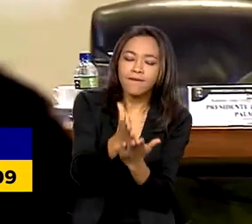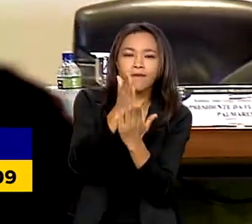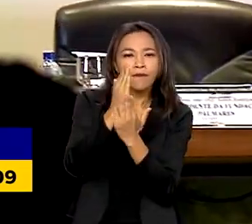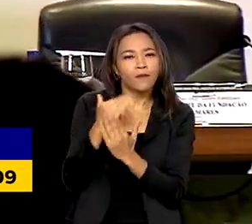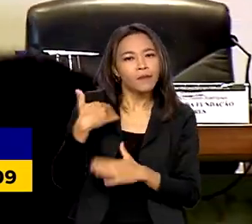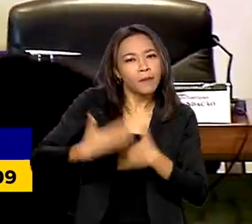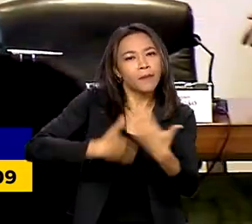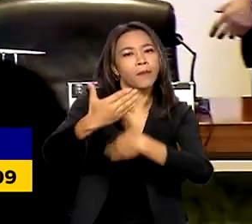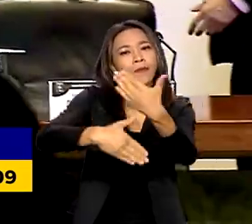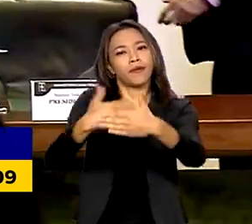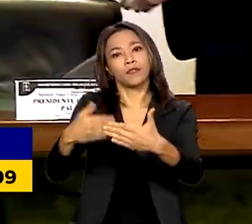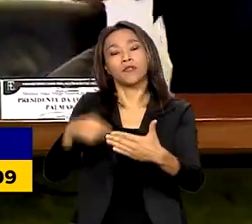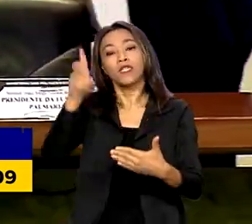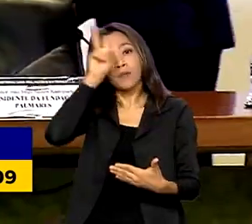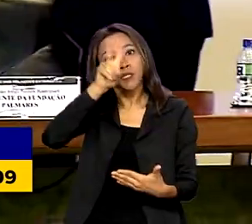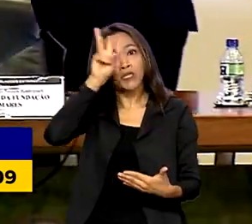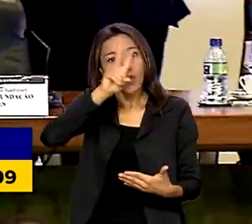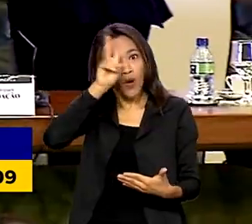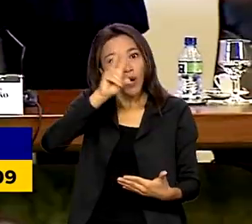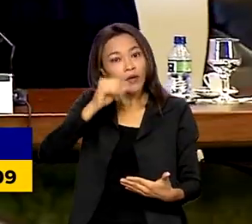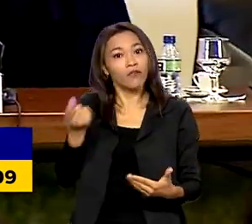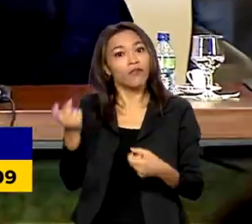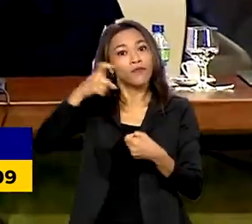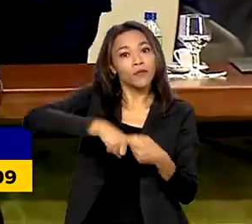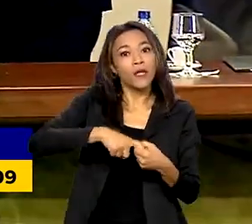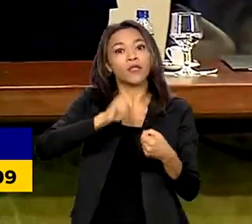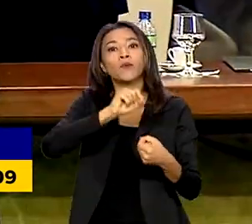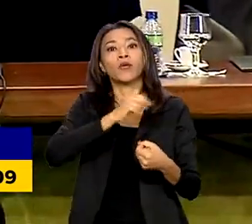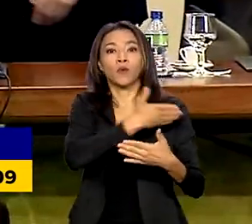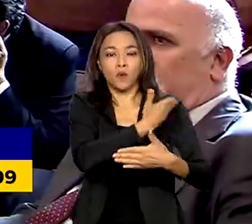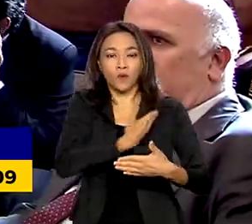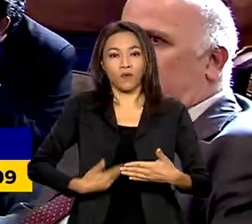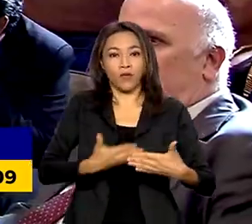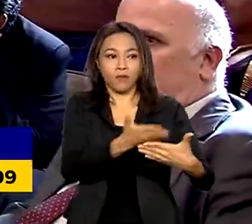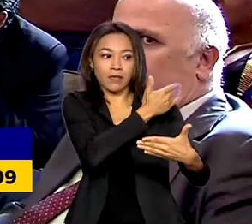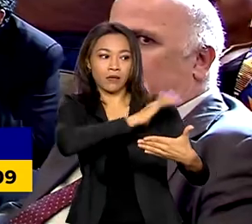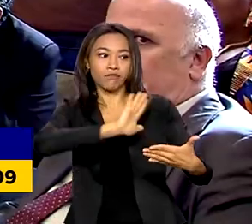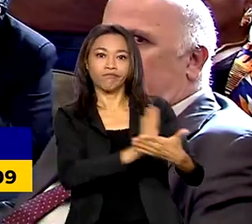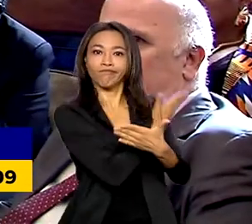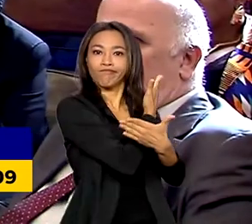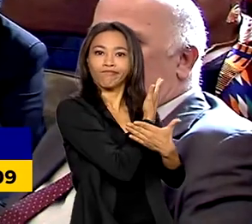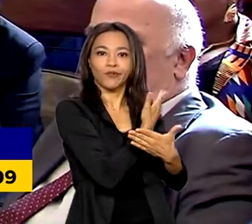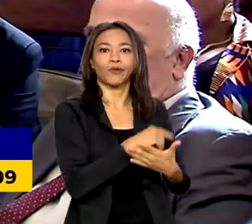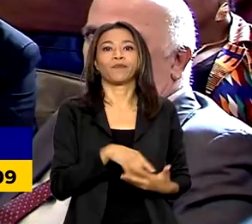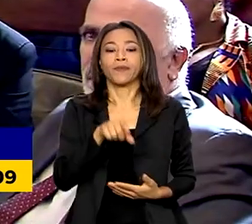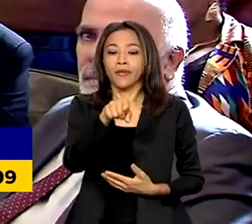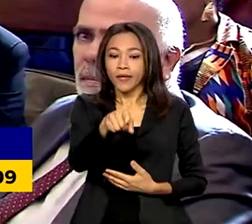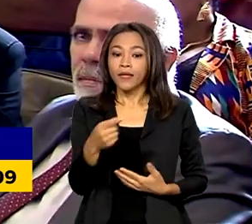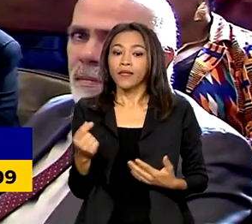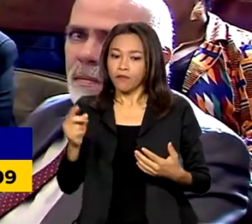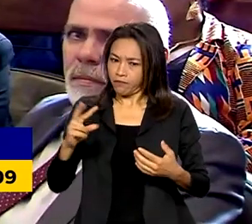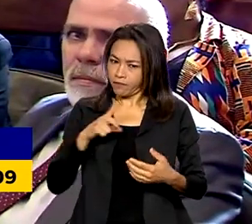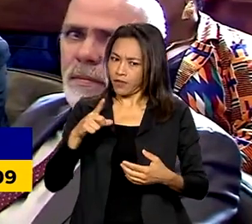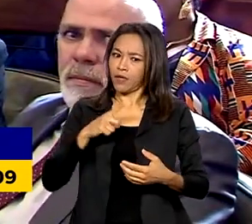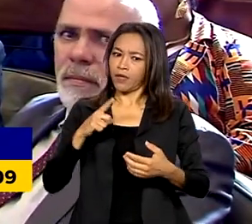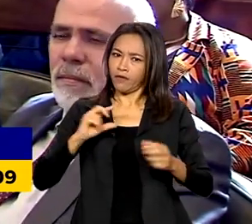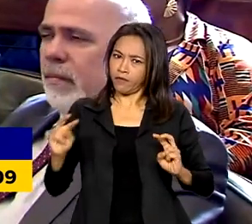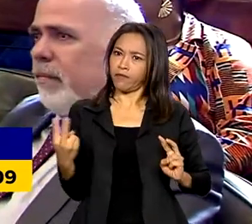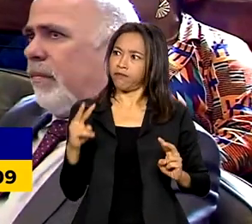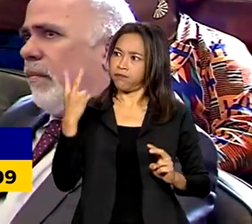história que o governo anterior tentou apagar. A posse realizada no Itamaraty foi prestigiada por autoridades